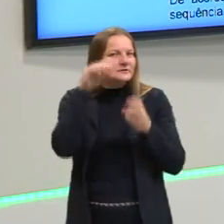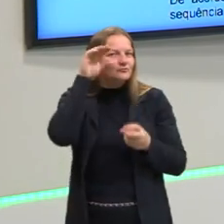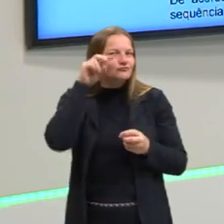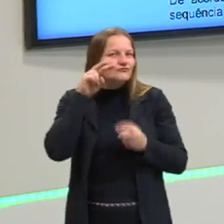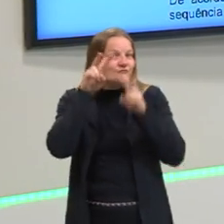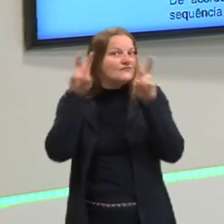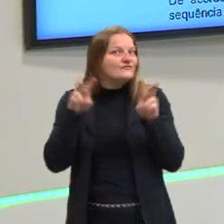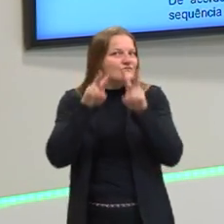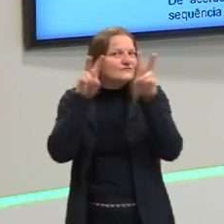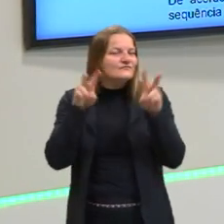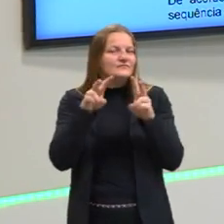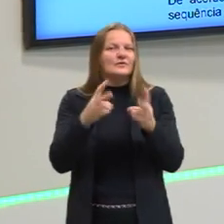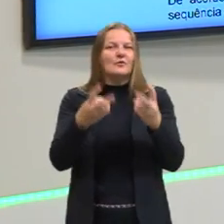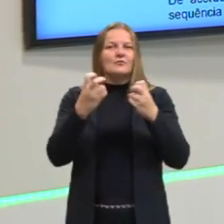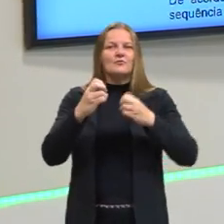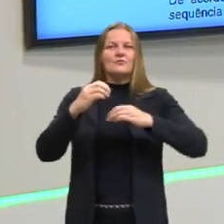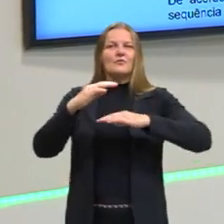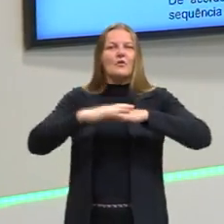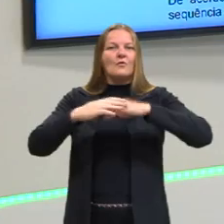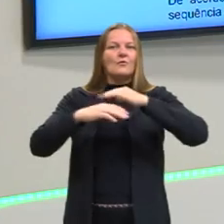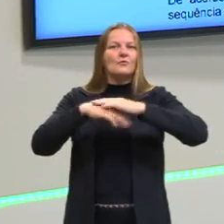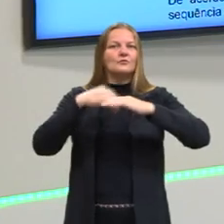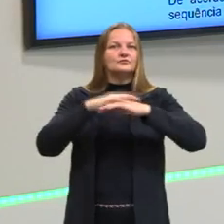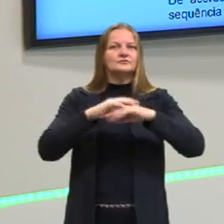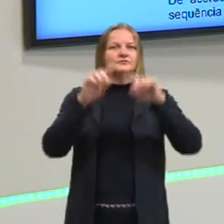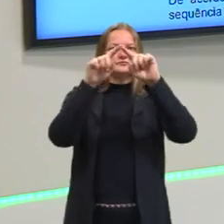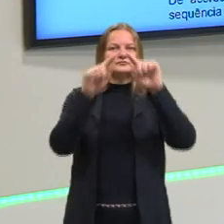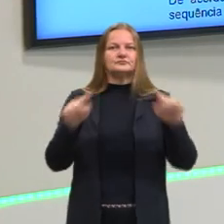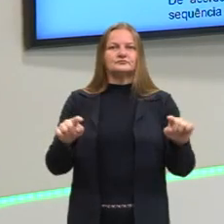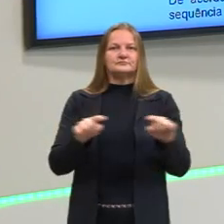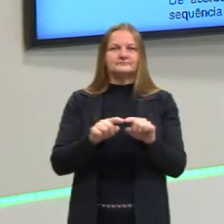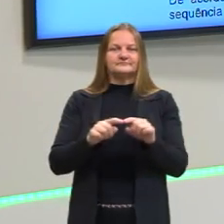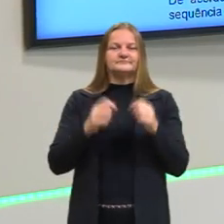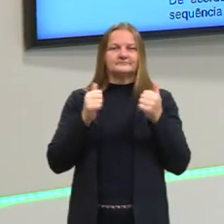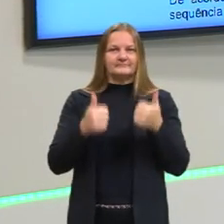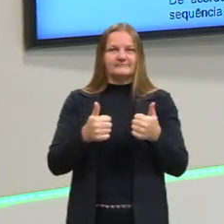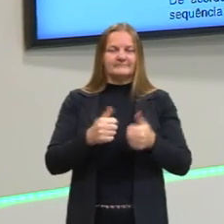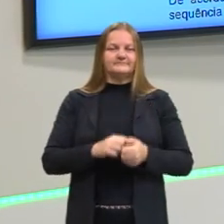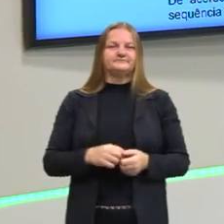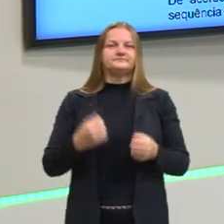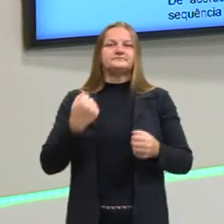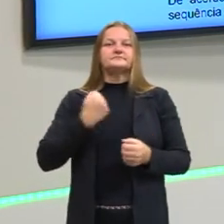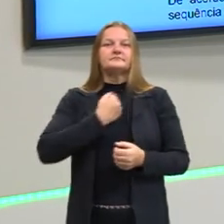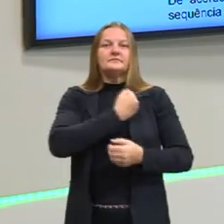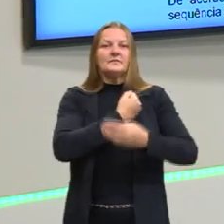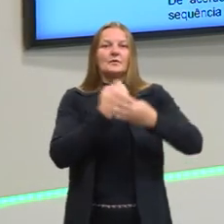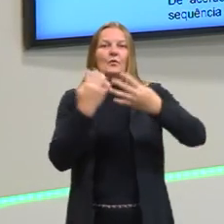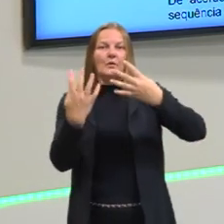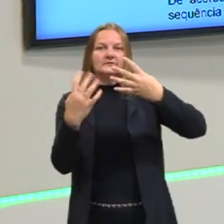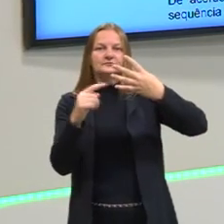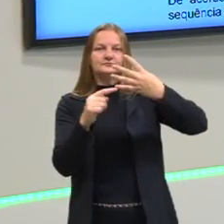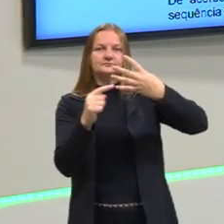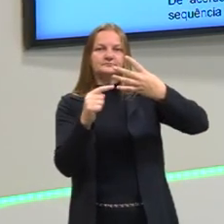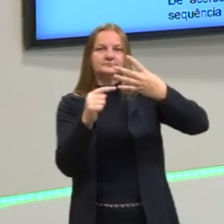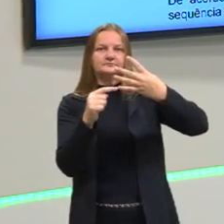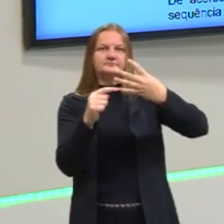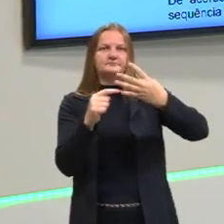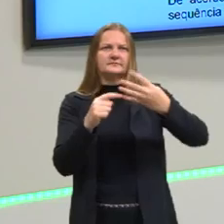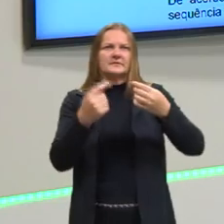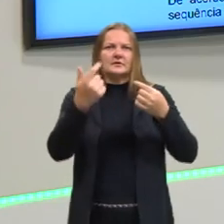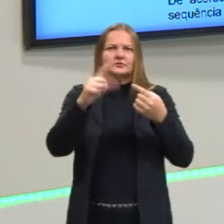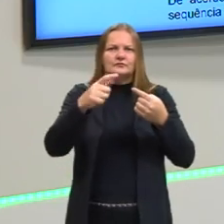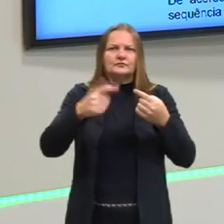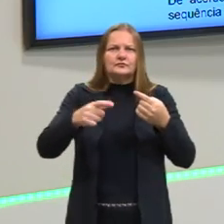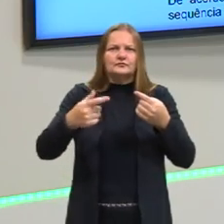objetivamente a construção desse fractal. Então, aqui no item quatro, repita sucessivamente os